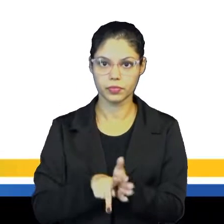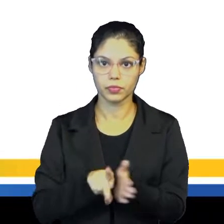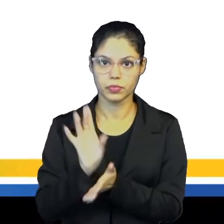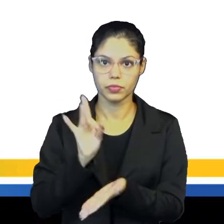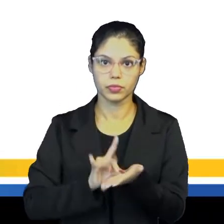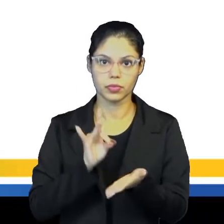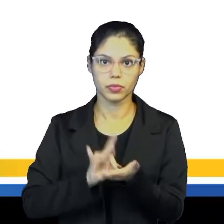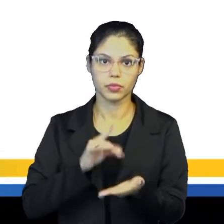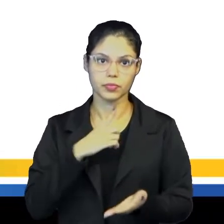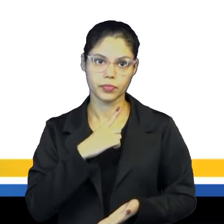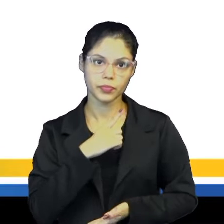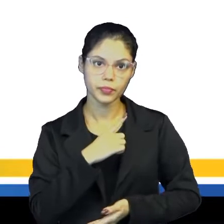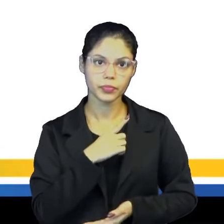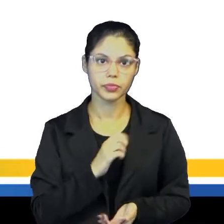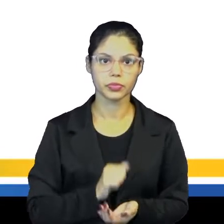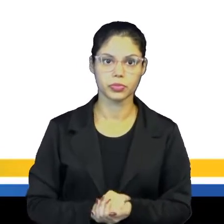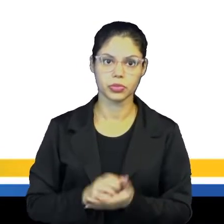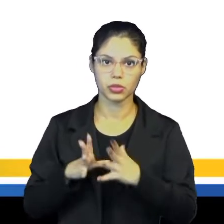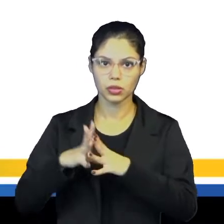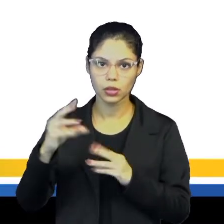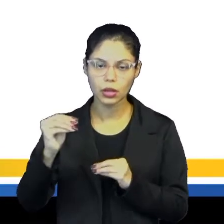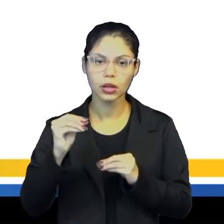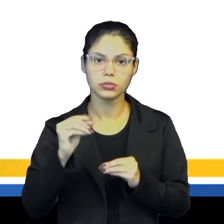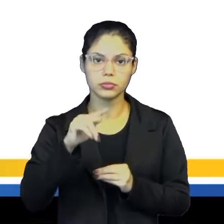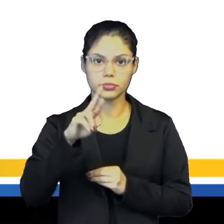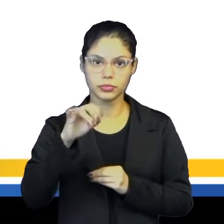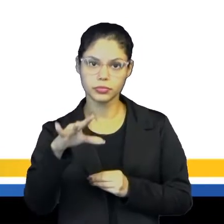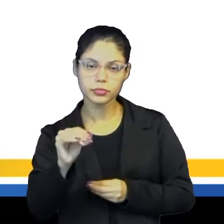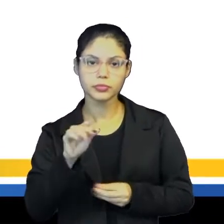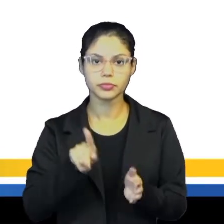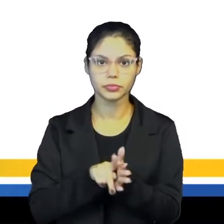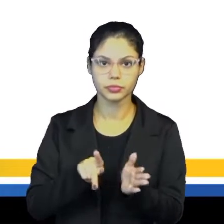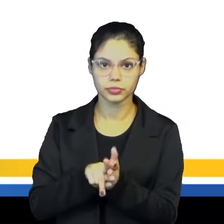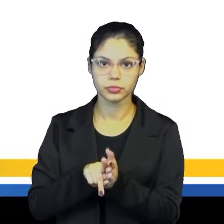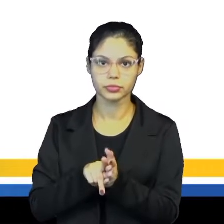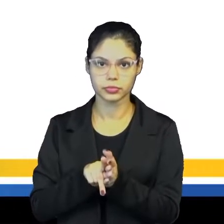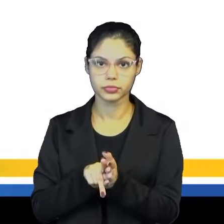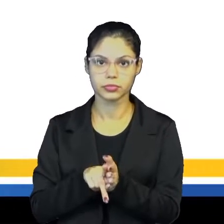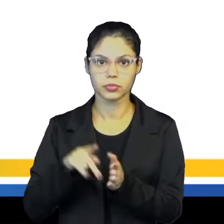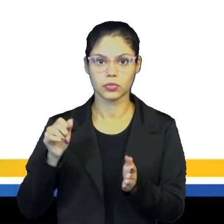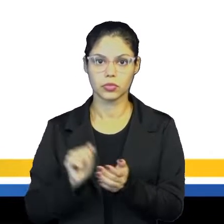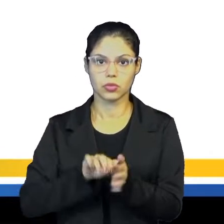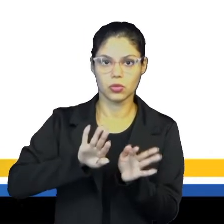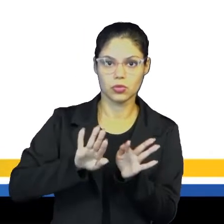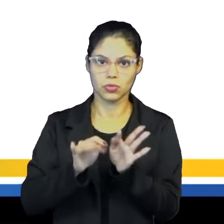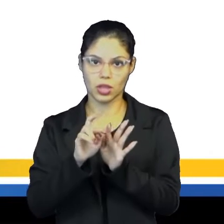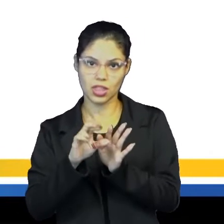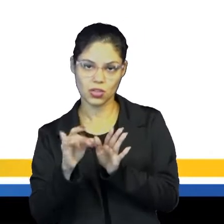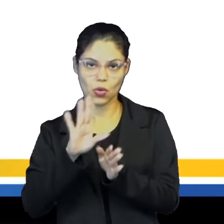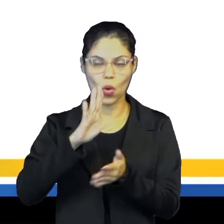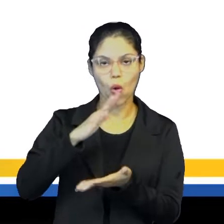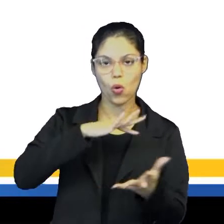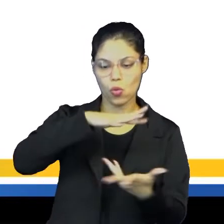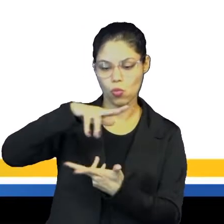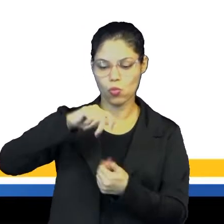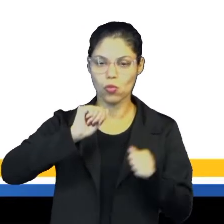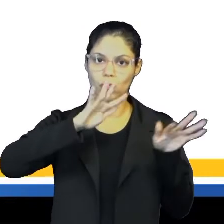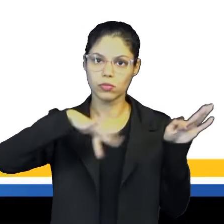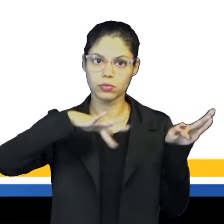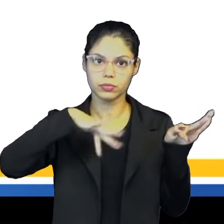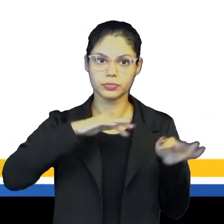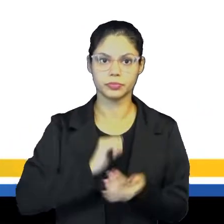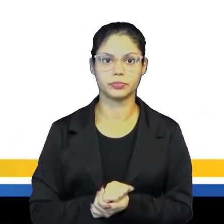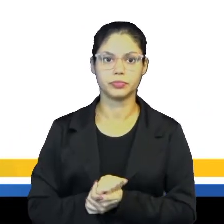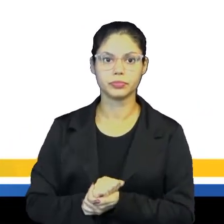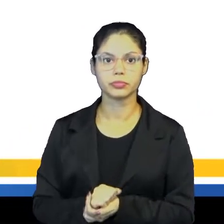real, acarretando no desaparecimento gradual da servidão e no declínio do mundo feudal. Muito antes de